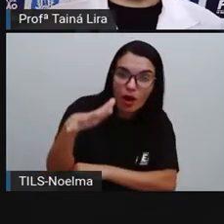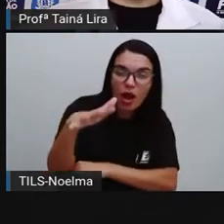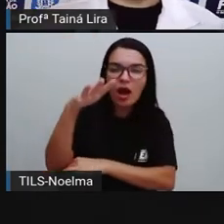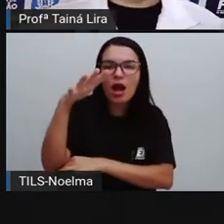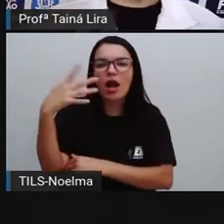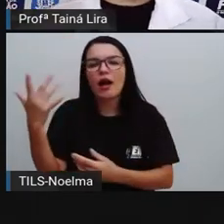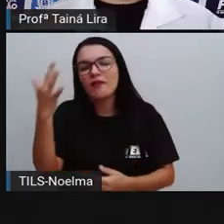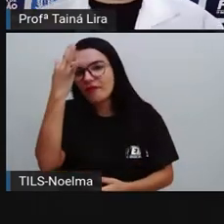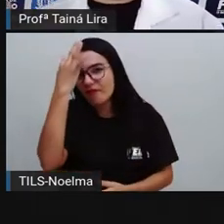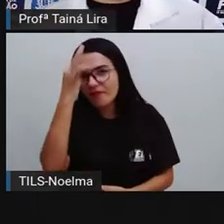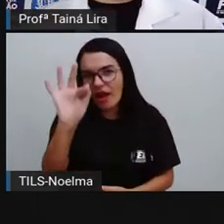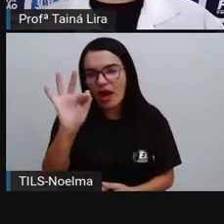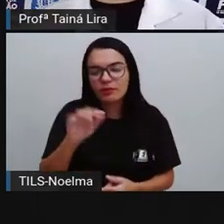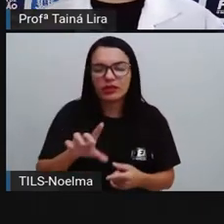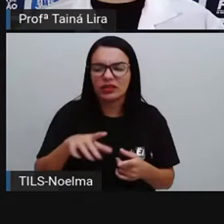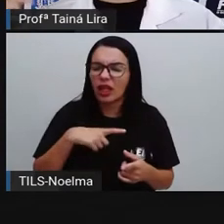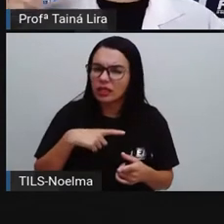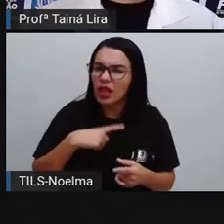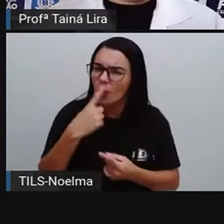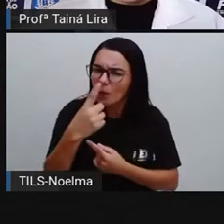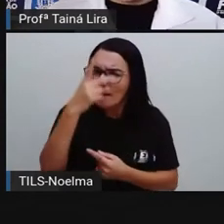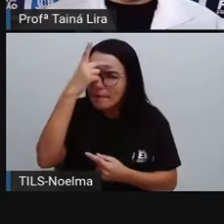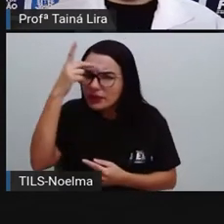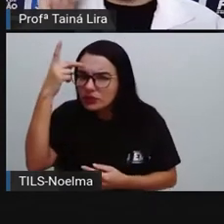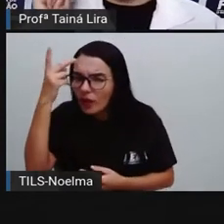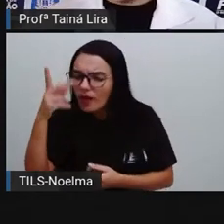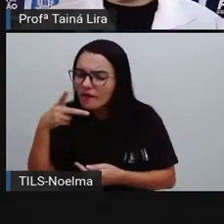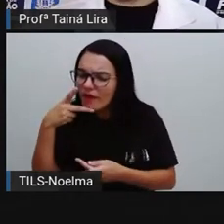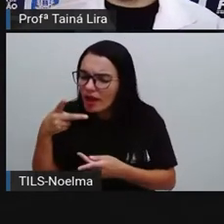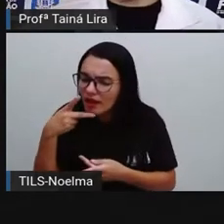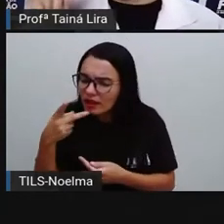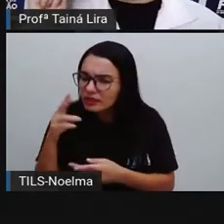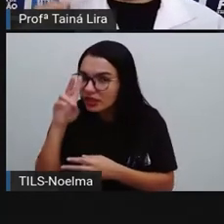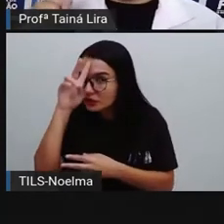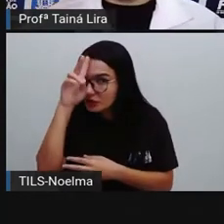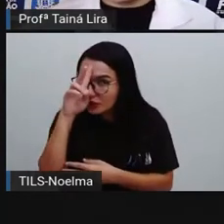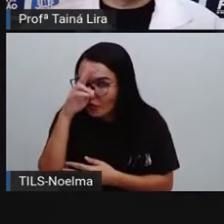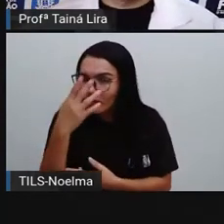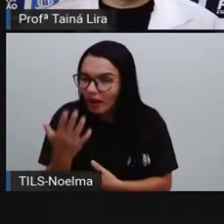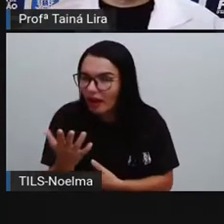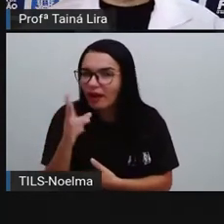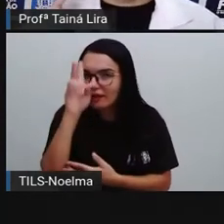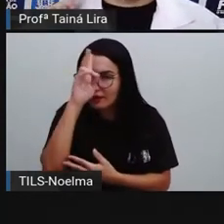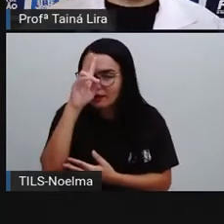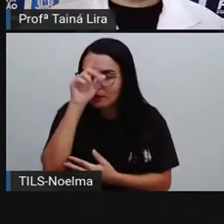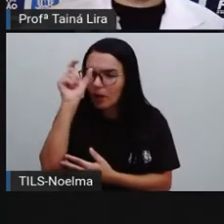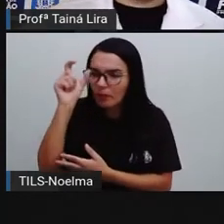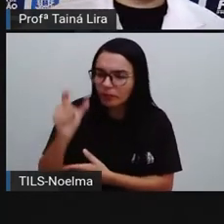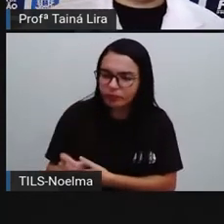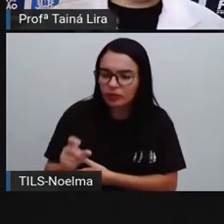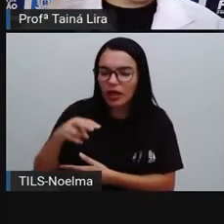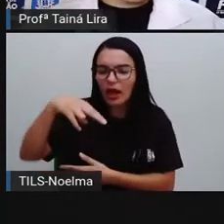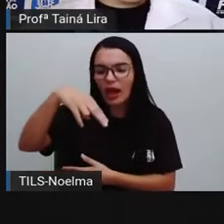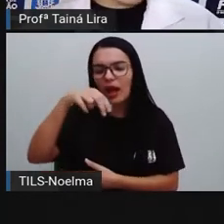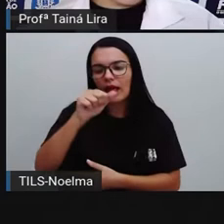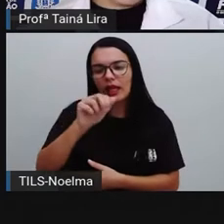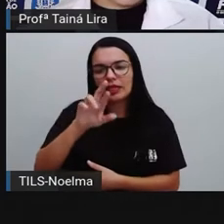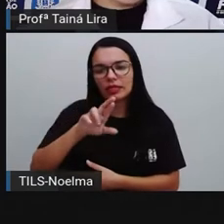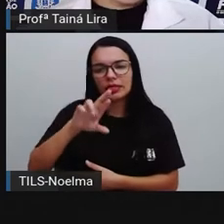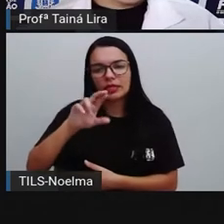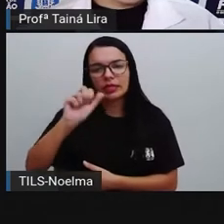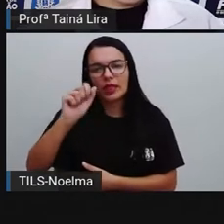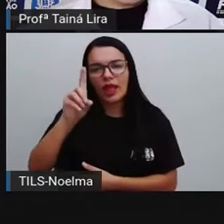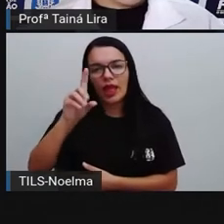textos narrativos, tem uma pessoa que está contando a história. Lembra que a Pró falou do narrador? Então, essa pessoa está contando a